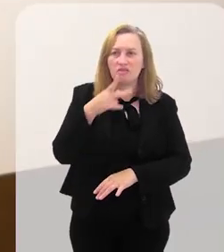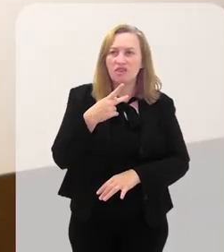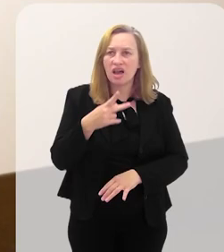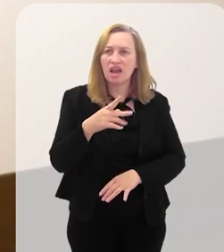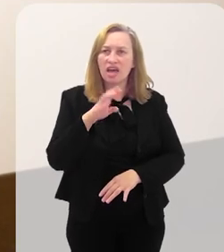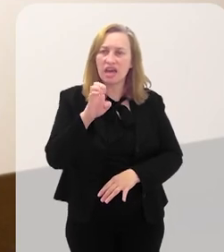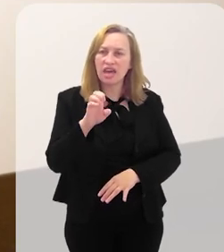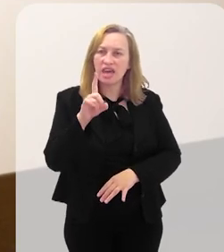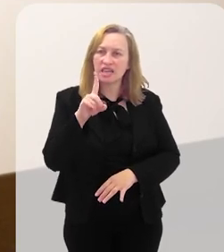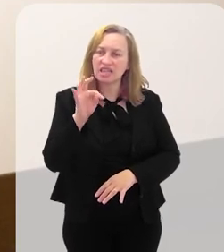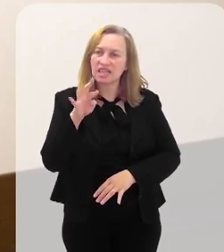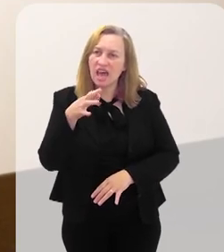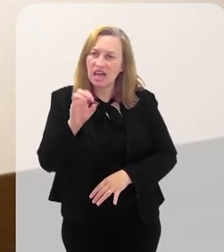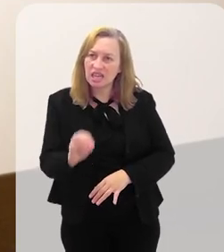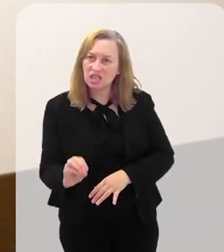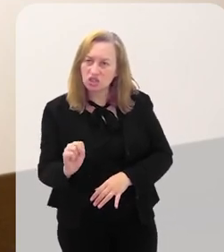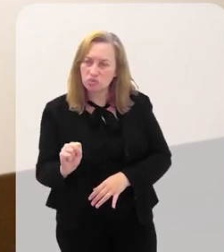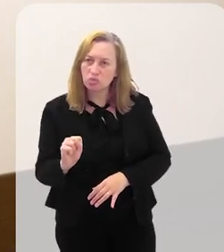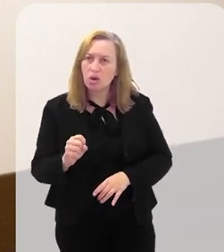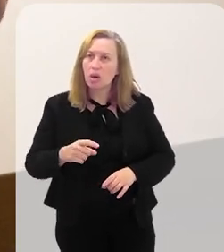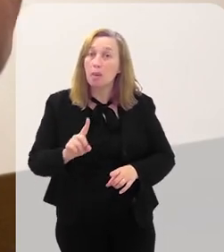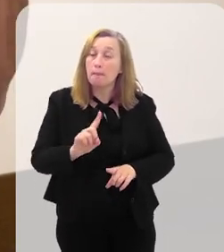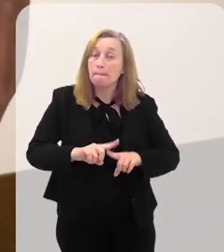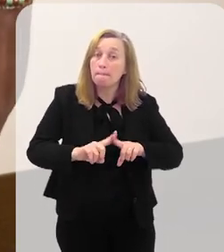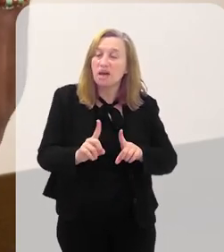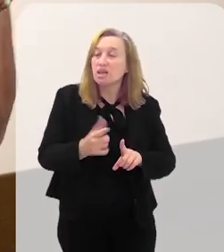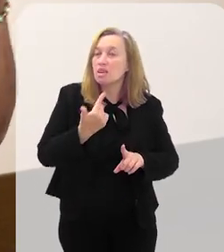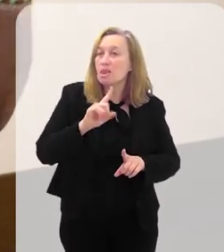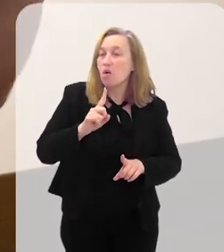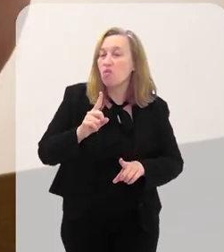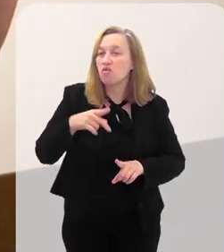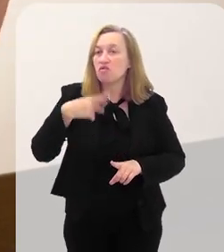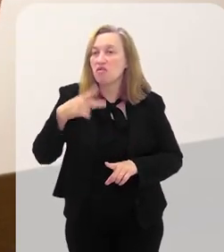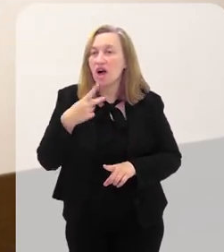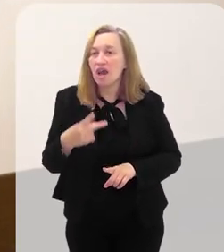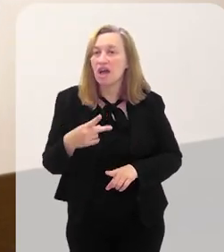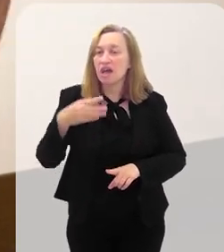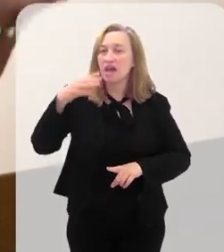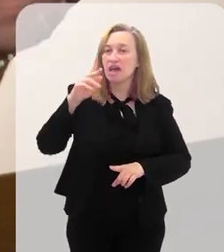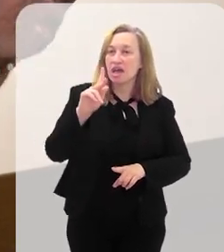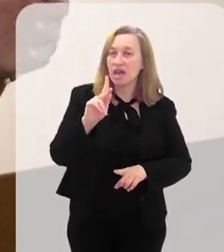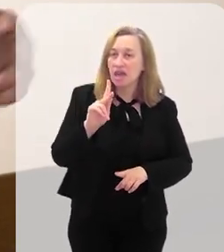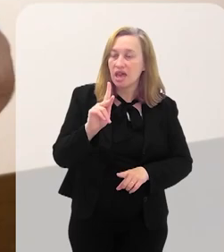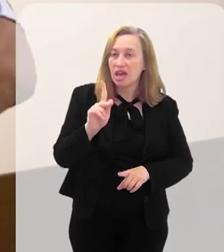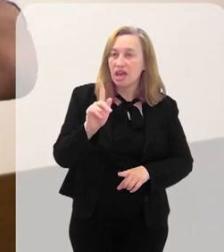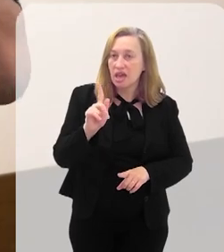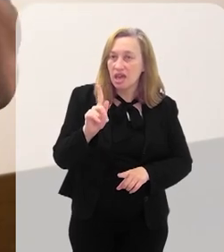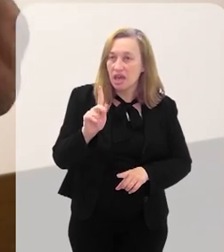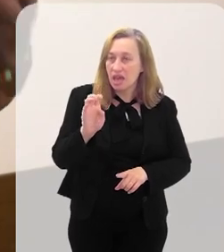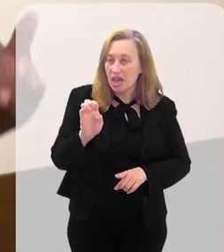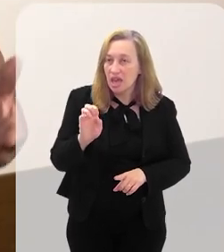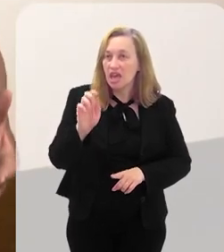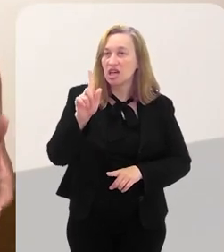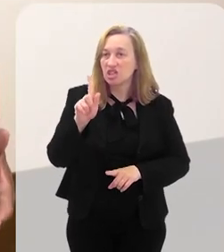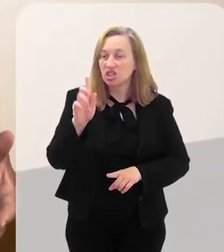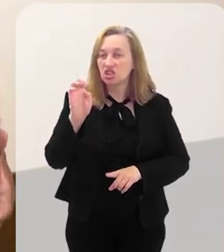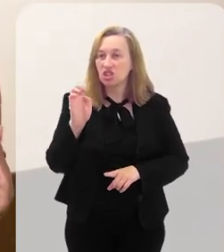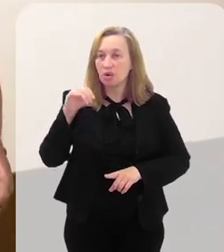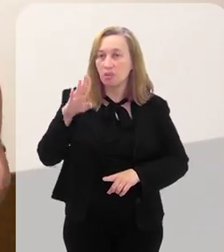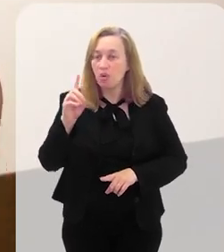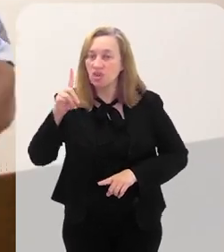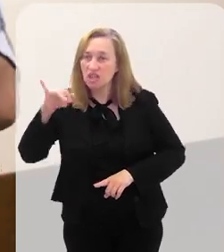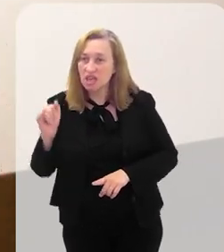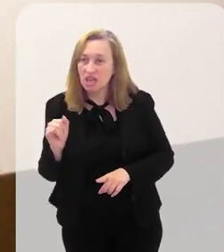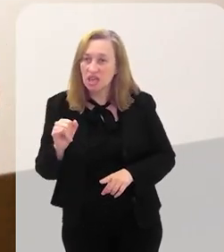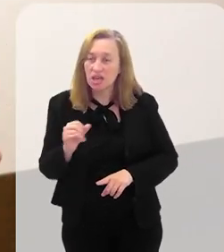do identitarismo dos grupos minoritários, mas não fala da hegemonia, como se a hegemonia não fosse branca, não fosse uma identidade irocêntrica.